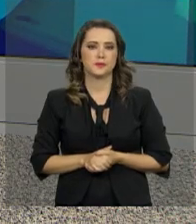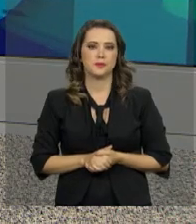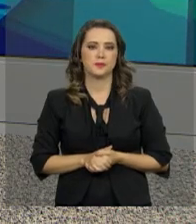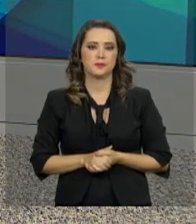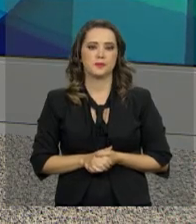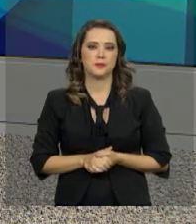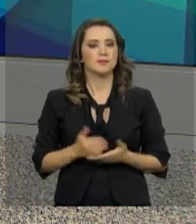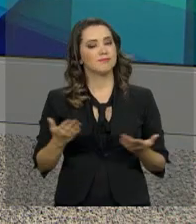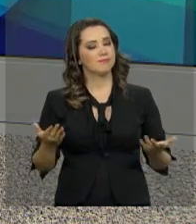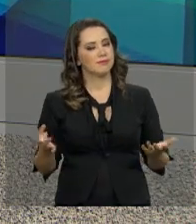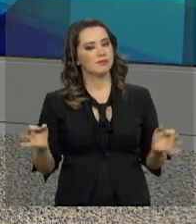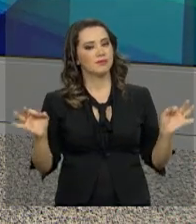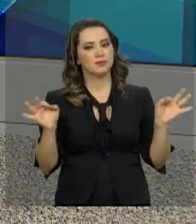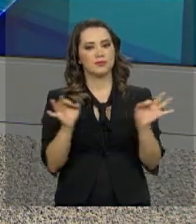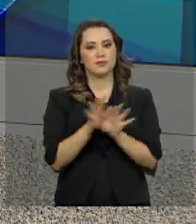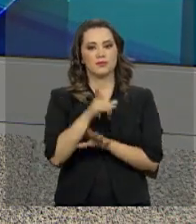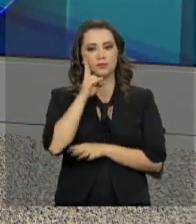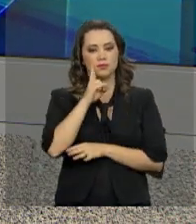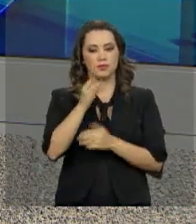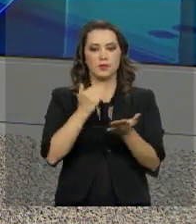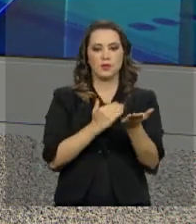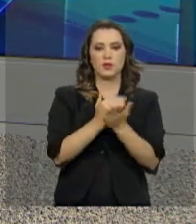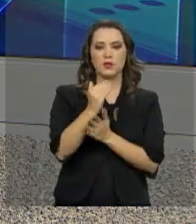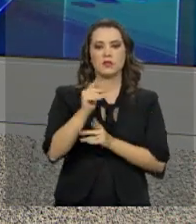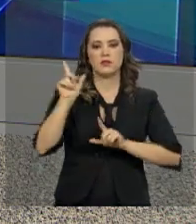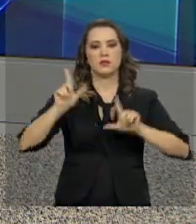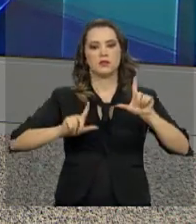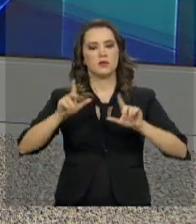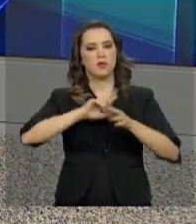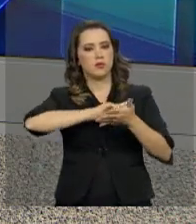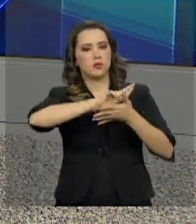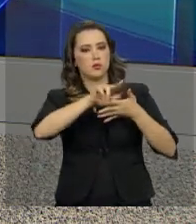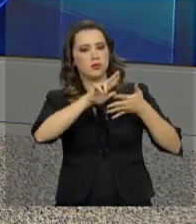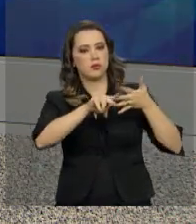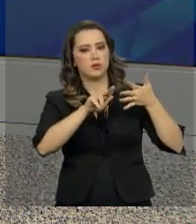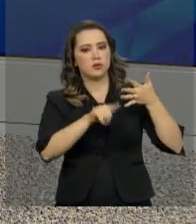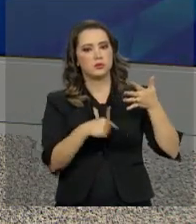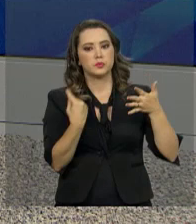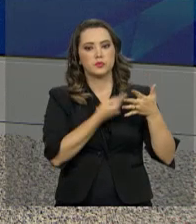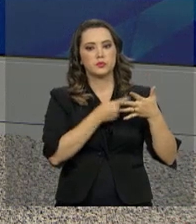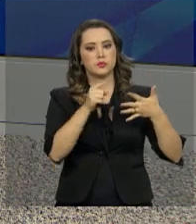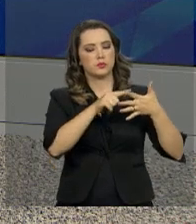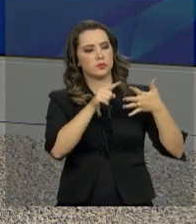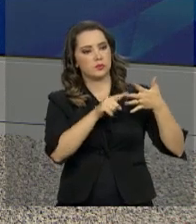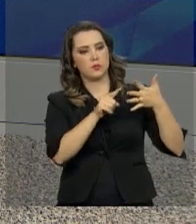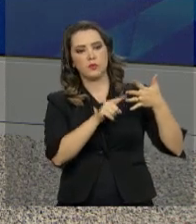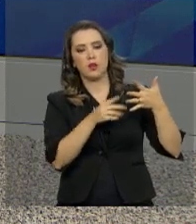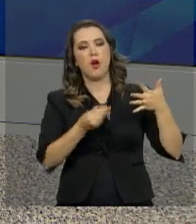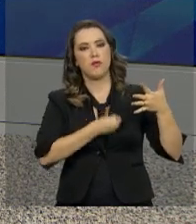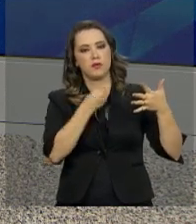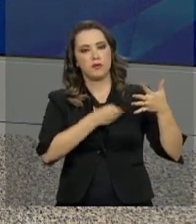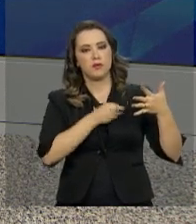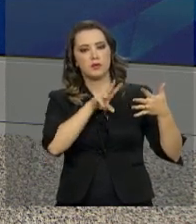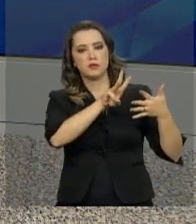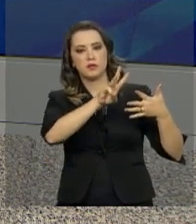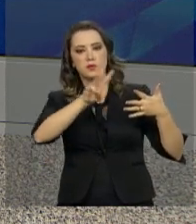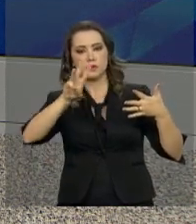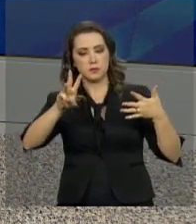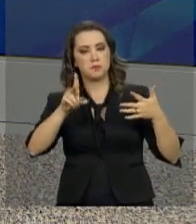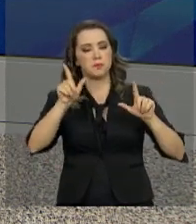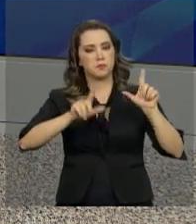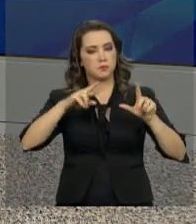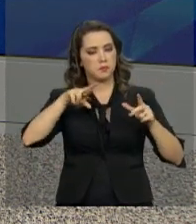Nós ficamos por aqui. Você pode continuar com a gente de diferentes formas. A nossa programação está ao vivo no site da NBR.